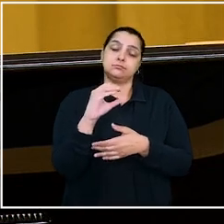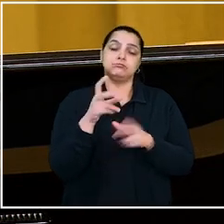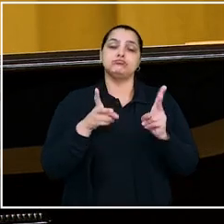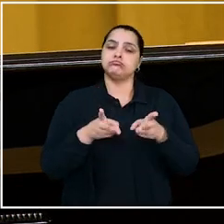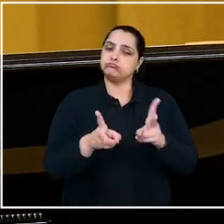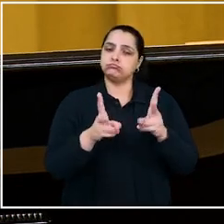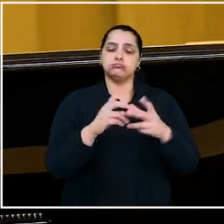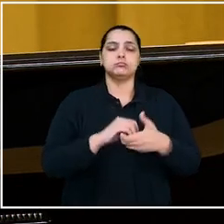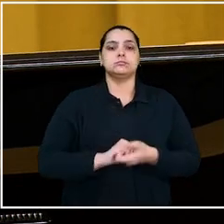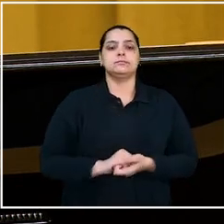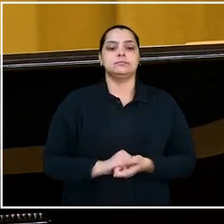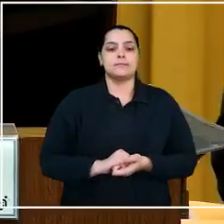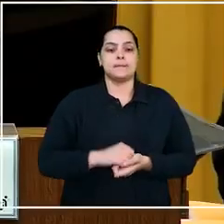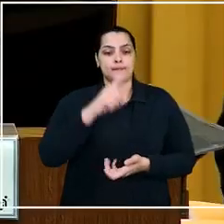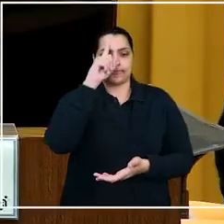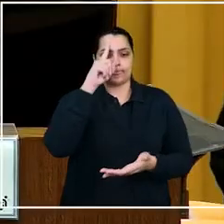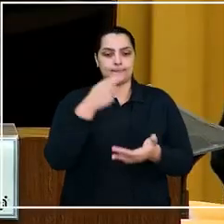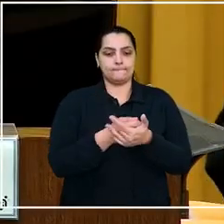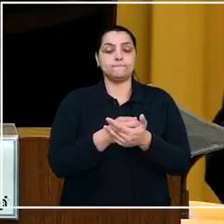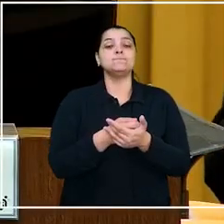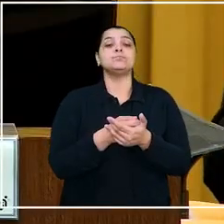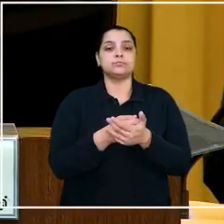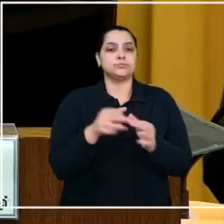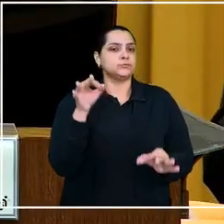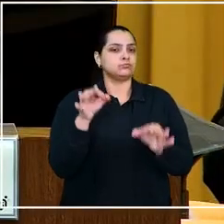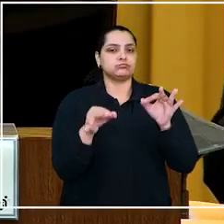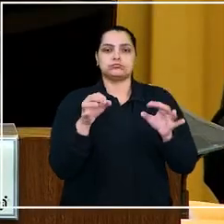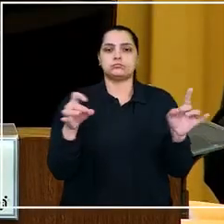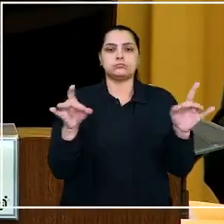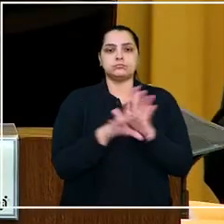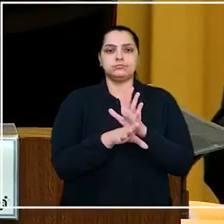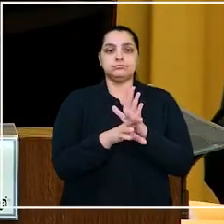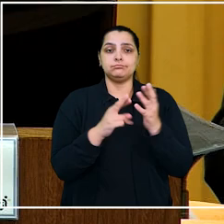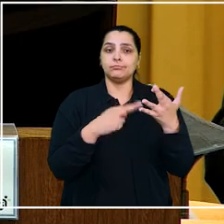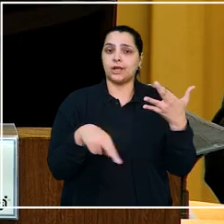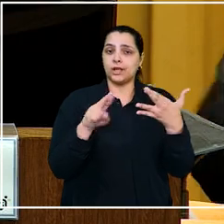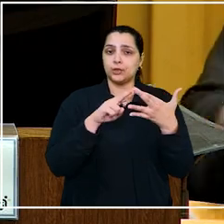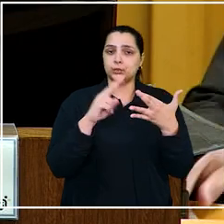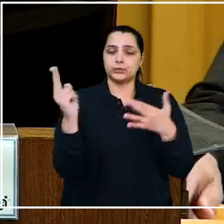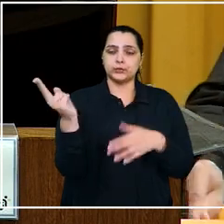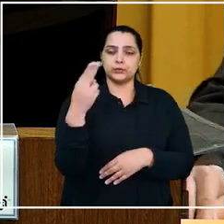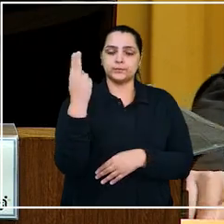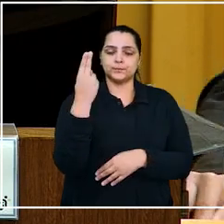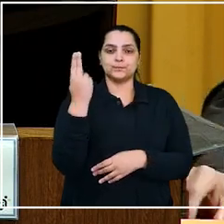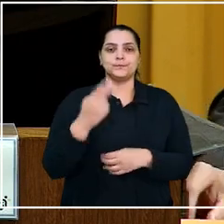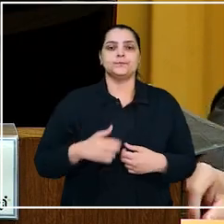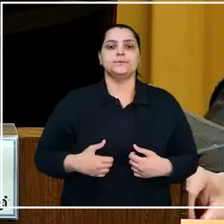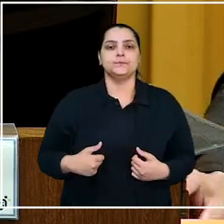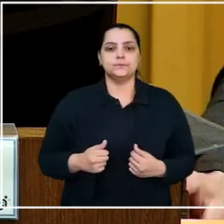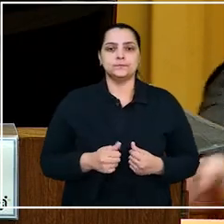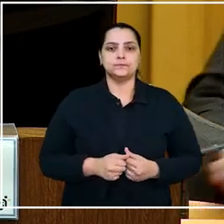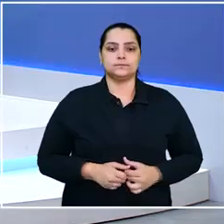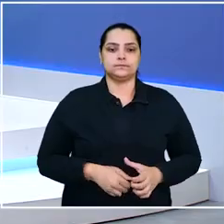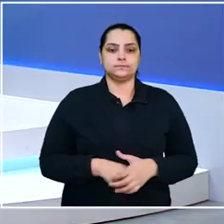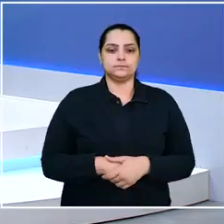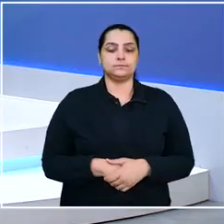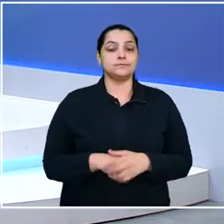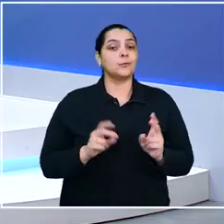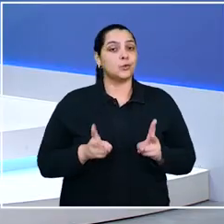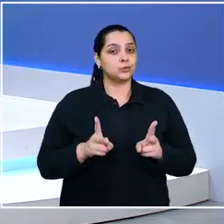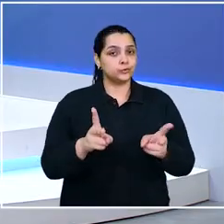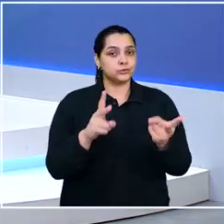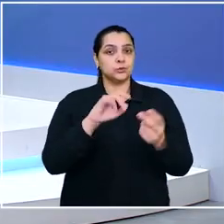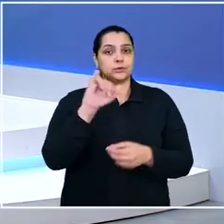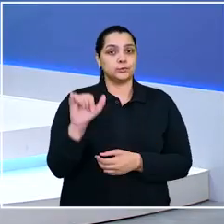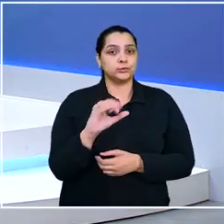sindical por justa causa. A decisão transitou em julgado, ou seja, não cabe mais recurso. E a gente